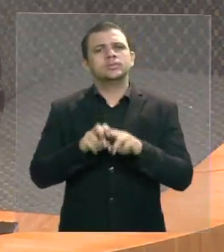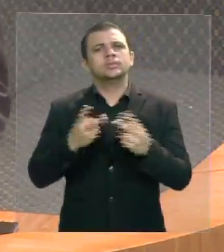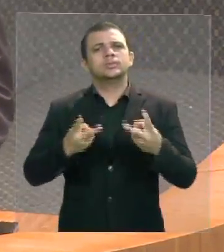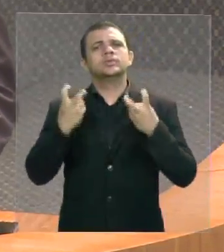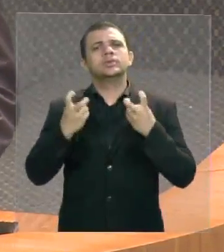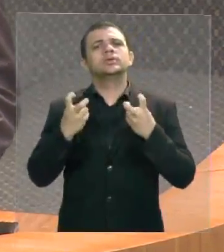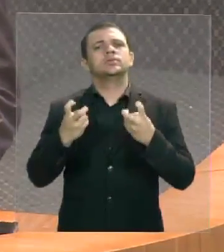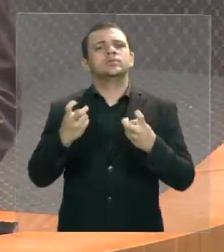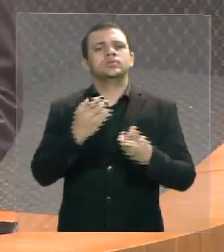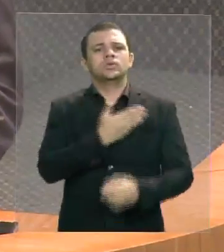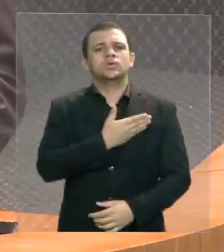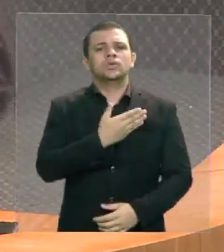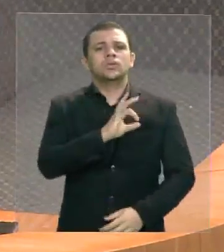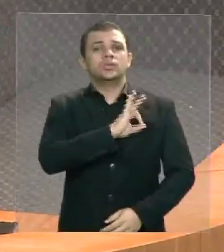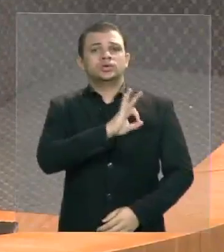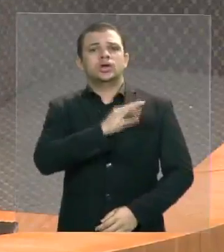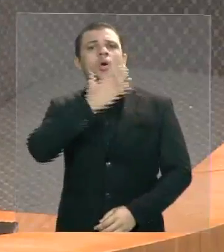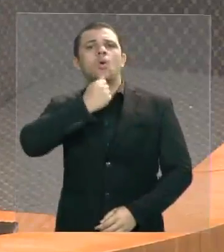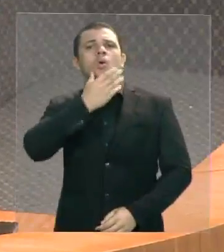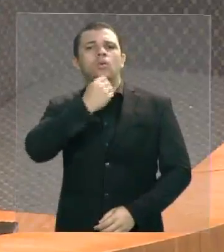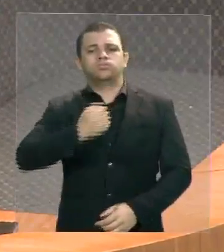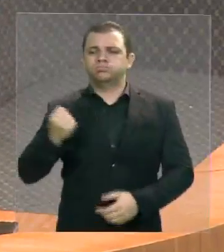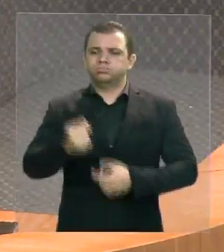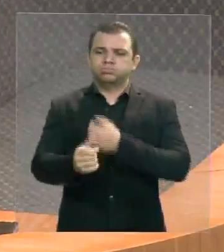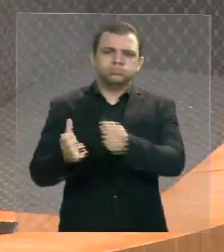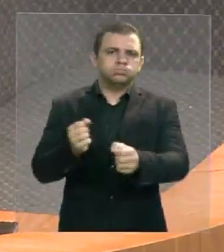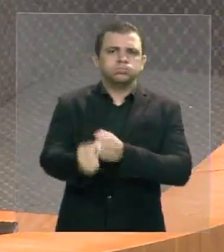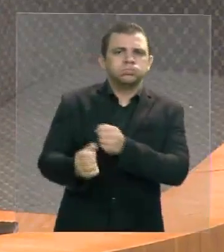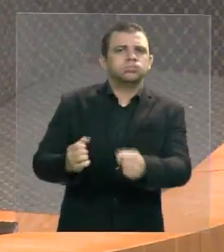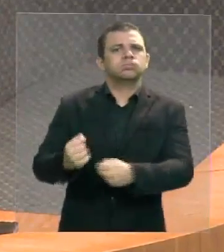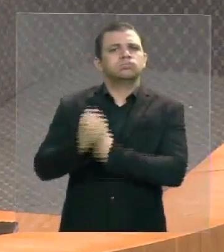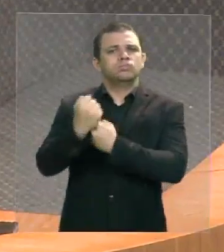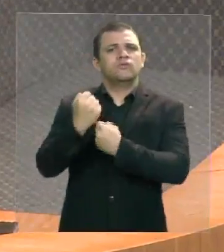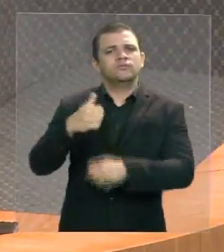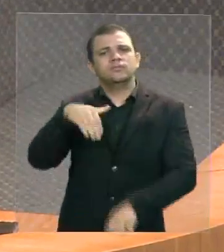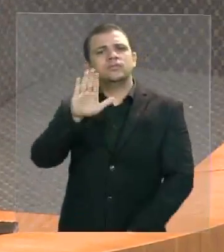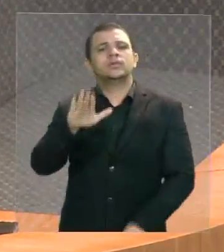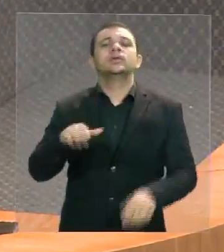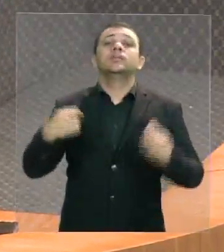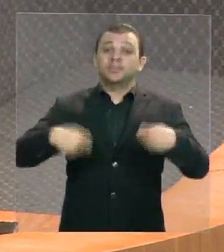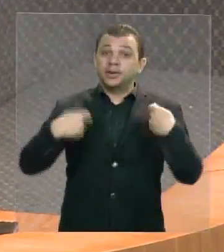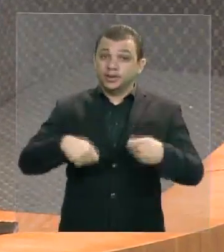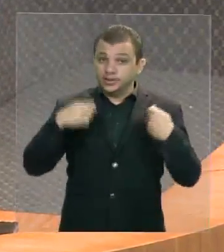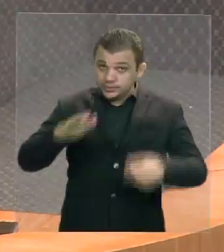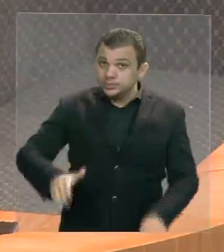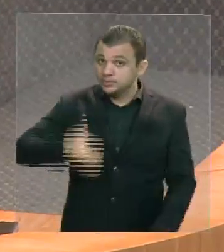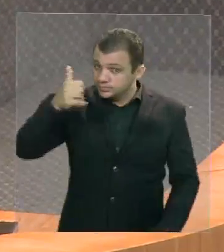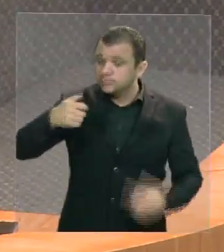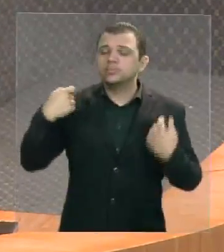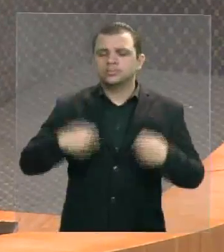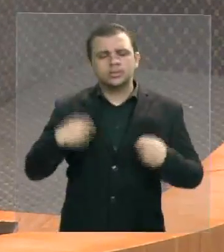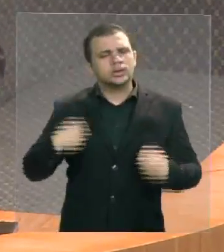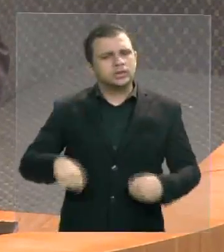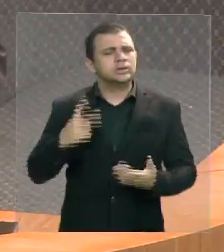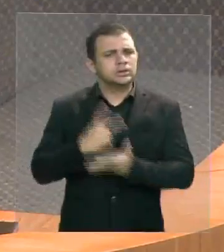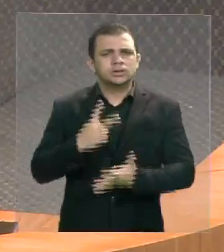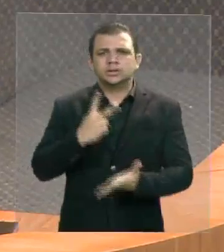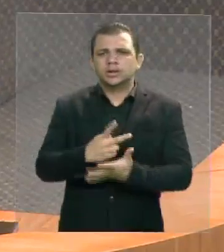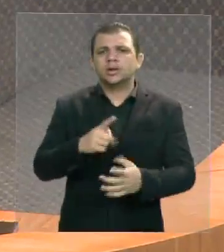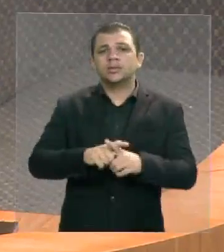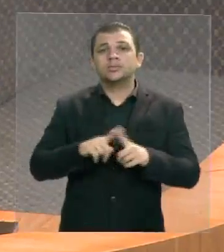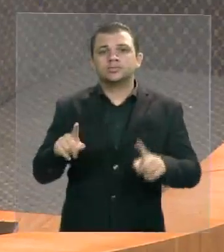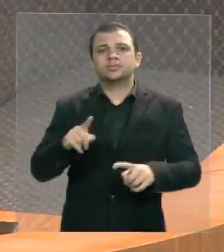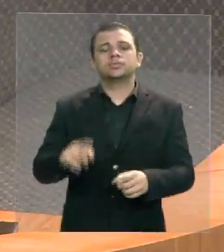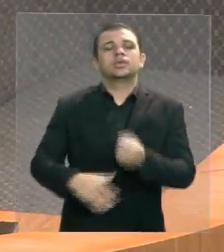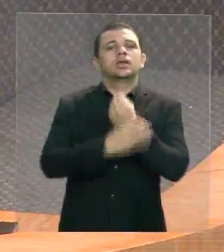força humana da Polícia Militar precisa melhorar? Óbvio que precisa melhorar constantemente a segurança é um sistema que